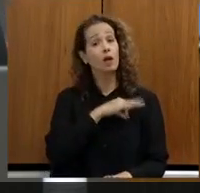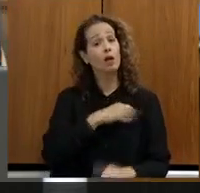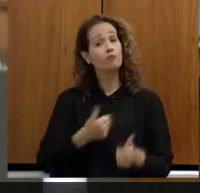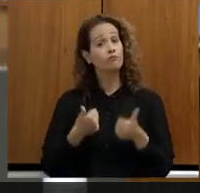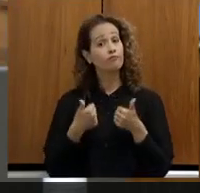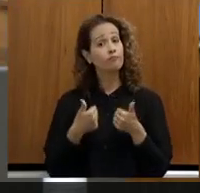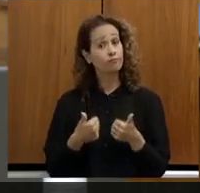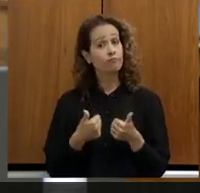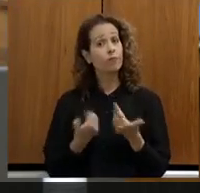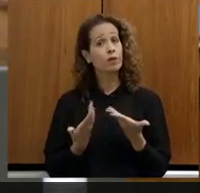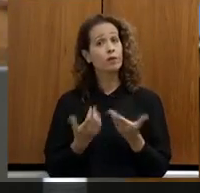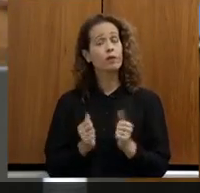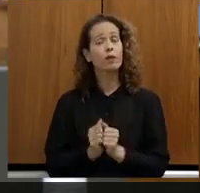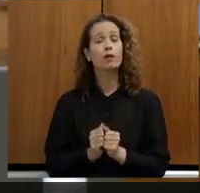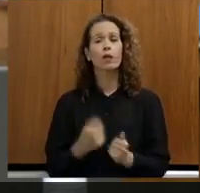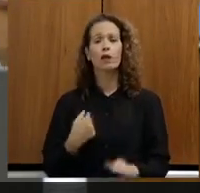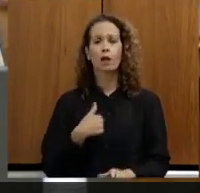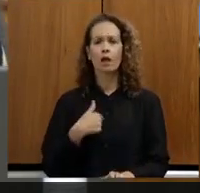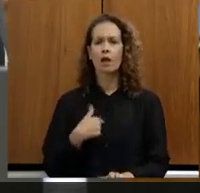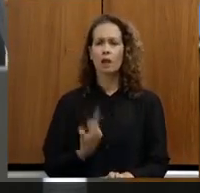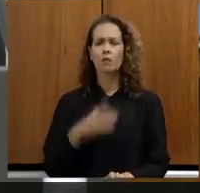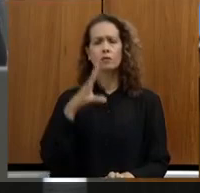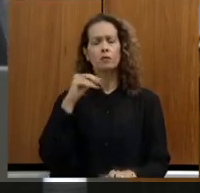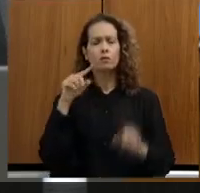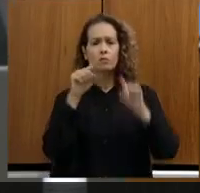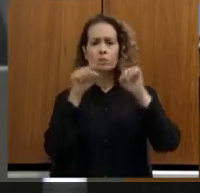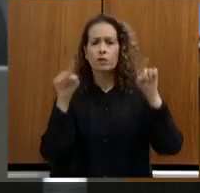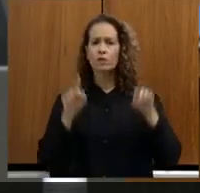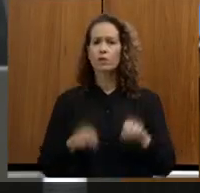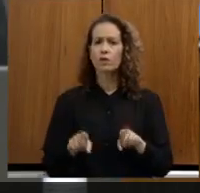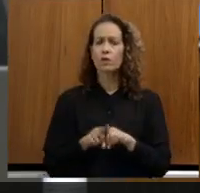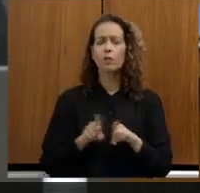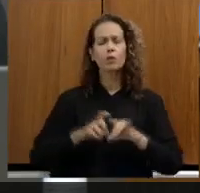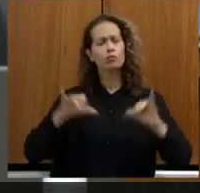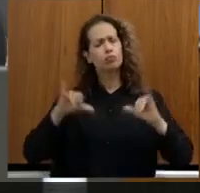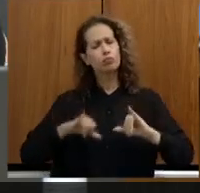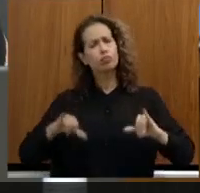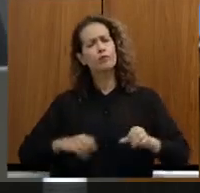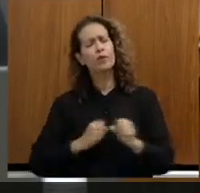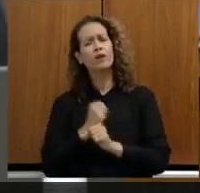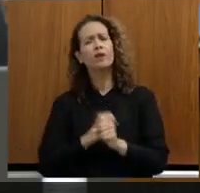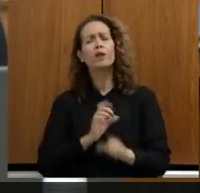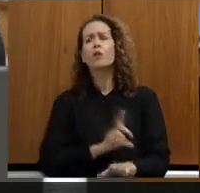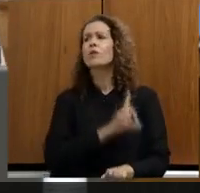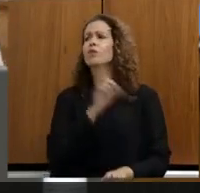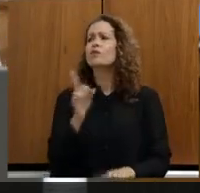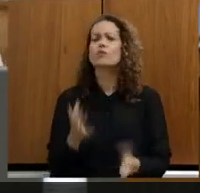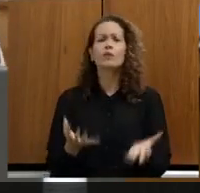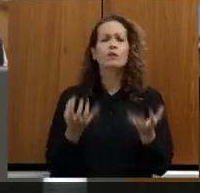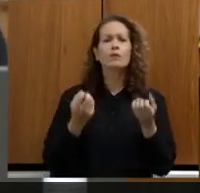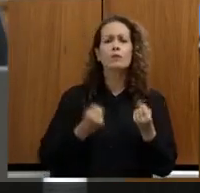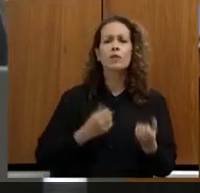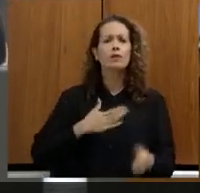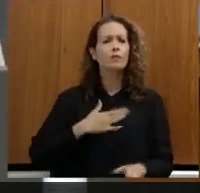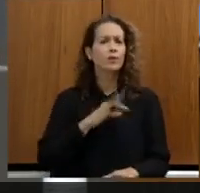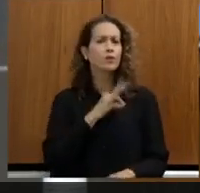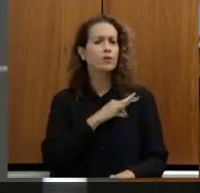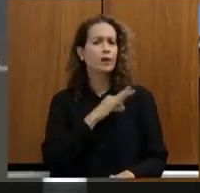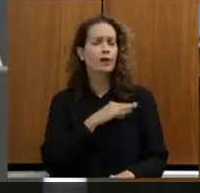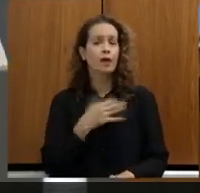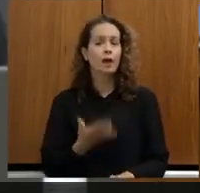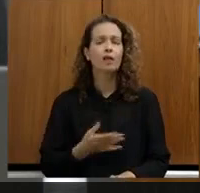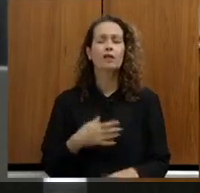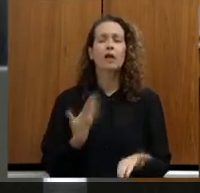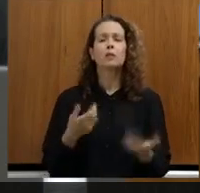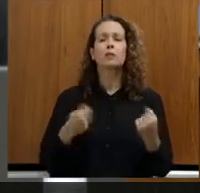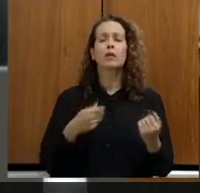eu como servidora de carreira como você sofri durante anos sem saber o dia que receberia o meu salário com contas a